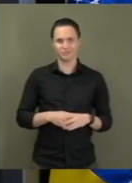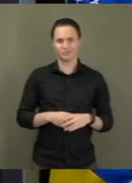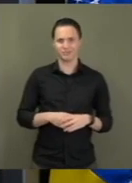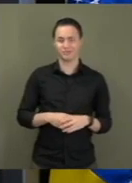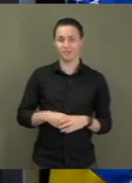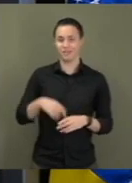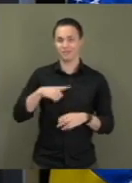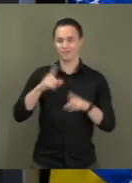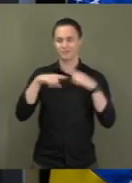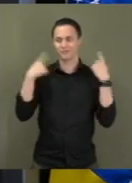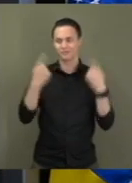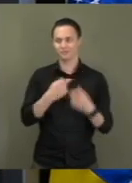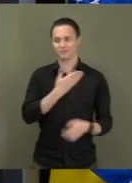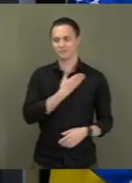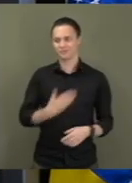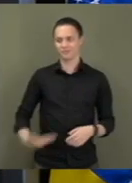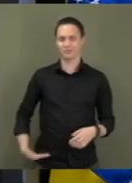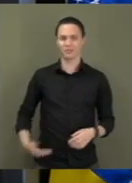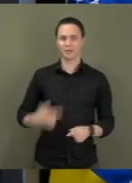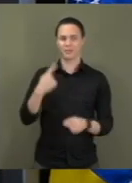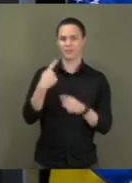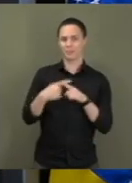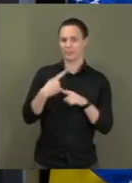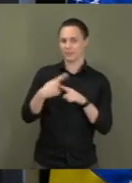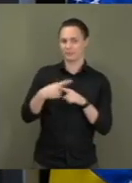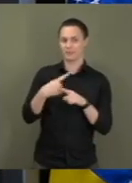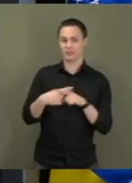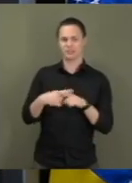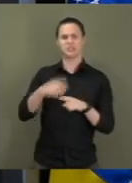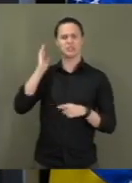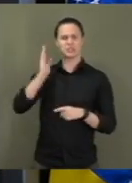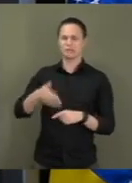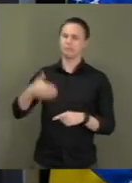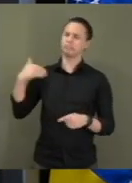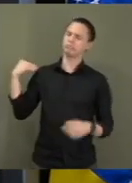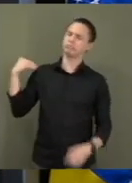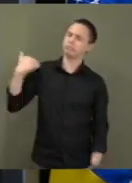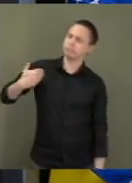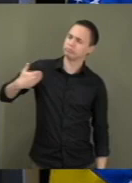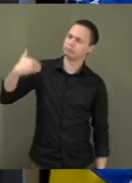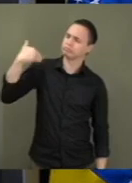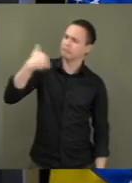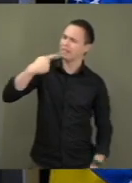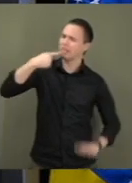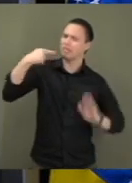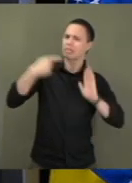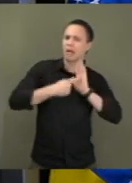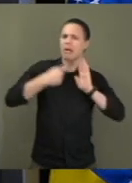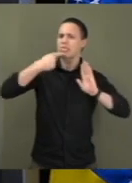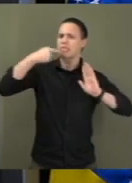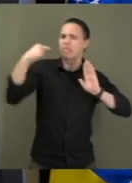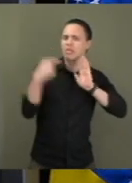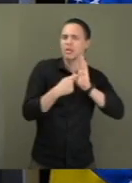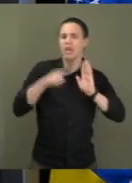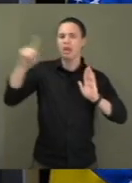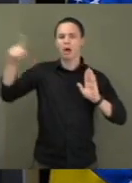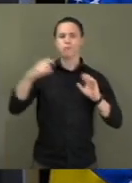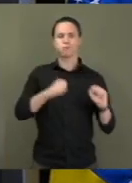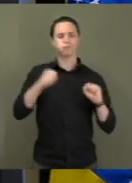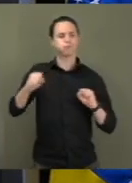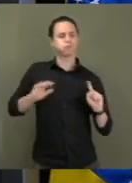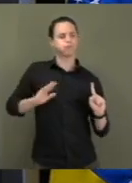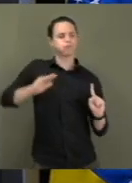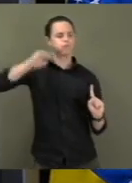pública, porque ele vem recebendo denúncias sistemáticas de abuso de poder por